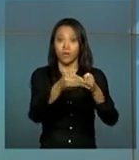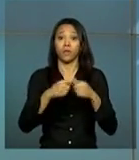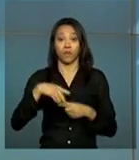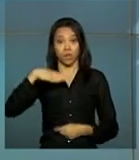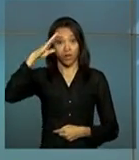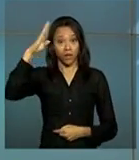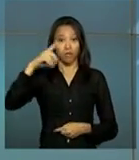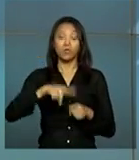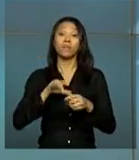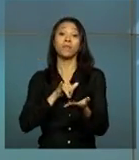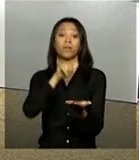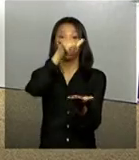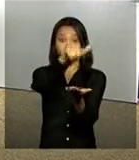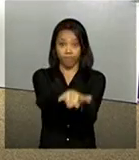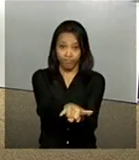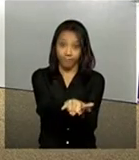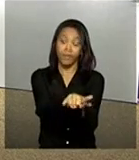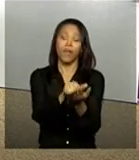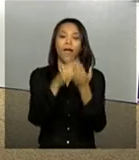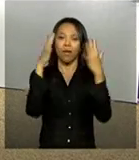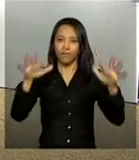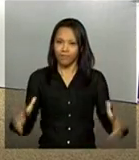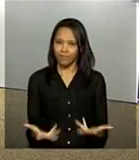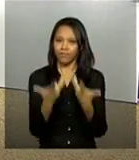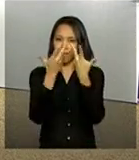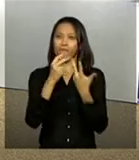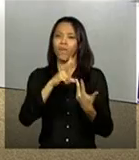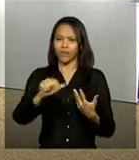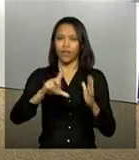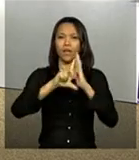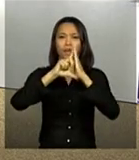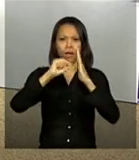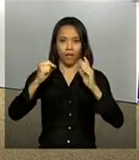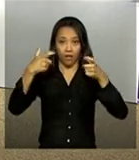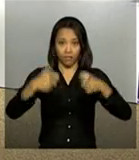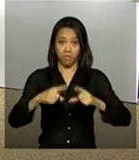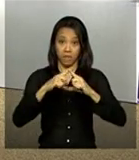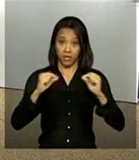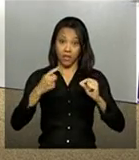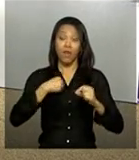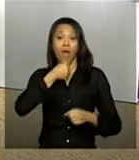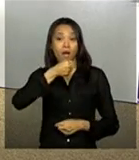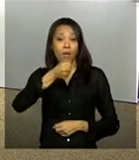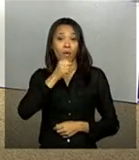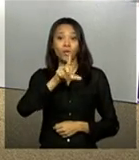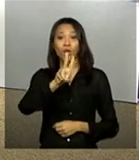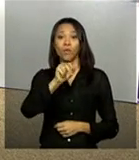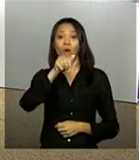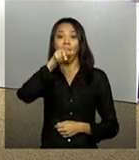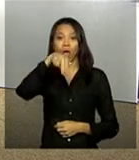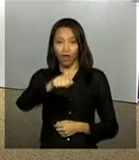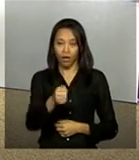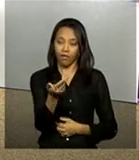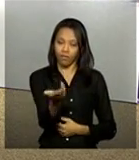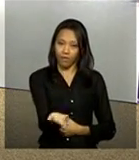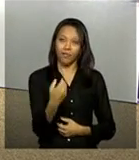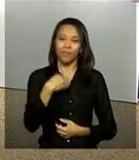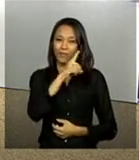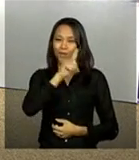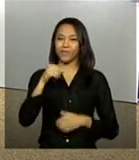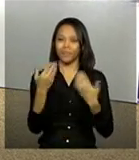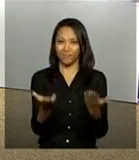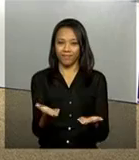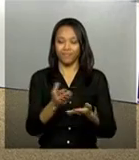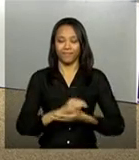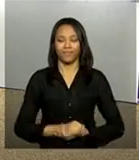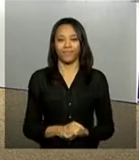Exército e Aeronáutica. A cerimônia vai ser realizada no Palácio do Planalto e lá está a repórter Luana Karen. Bom dia,